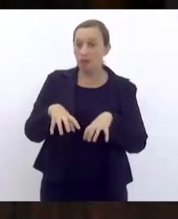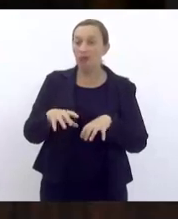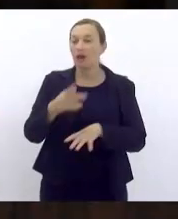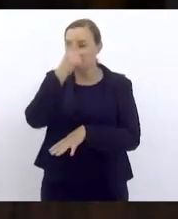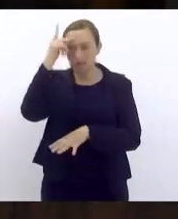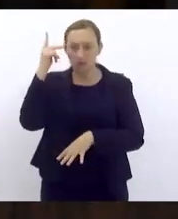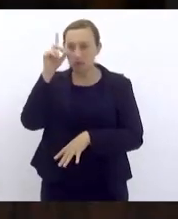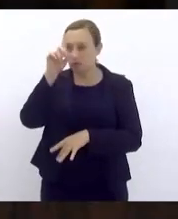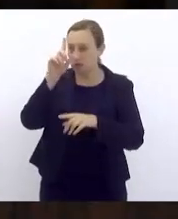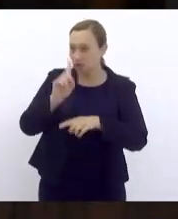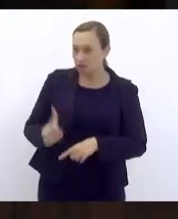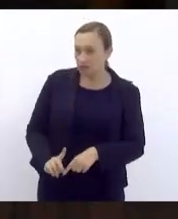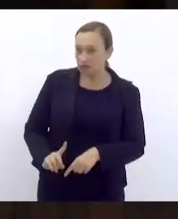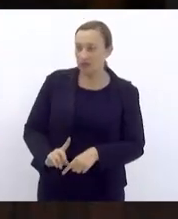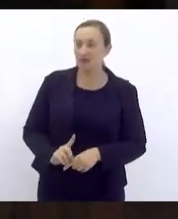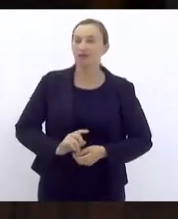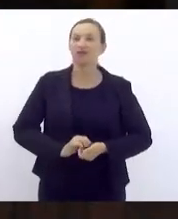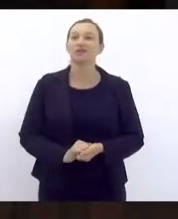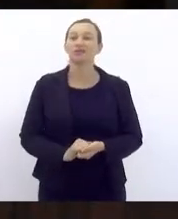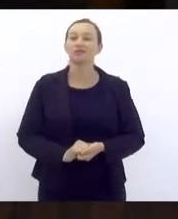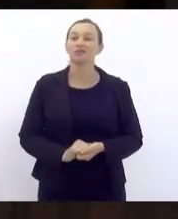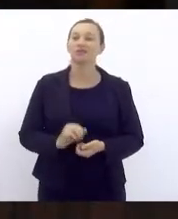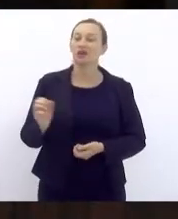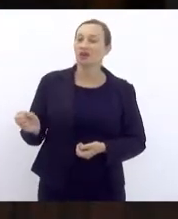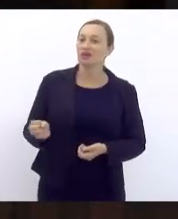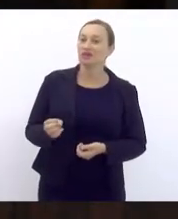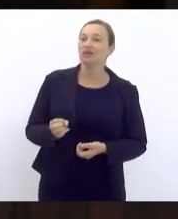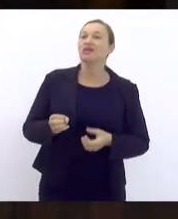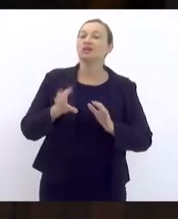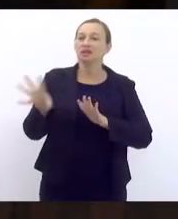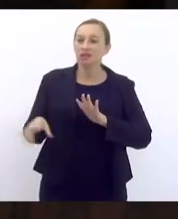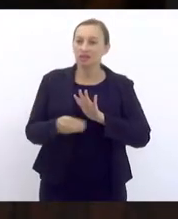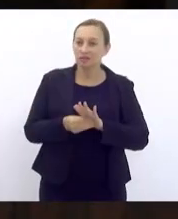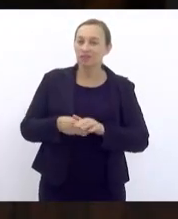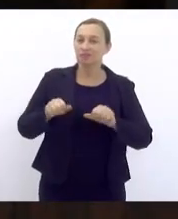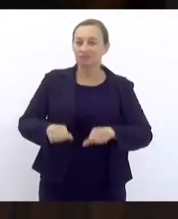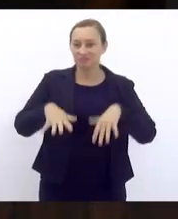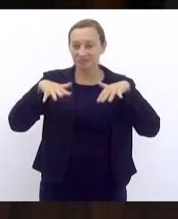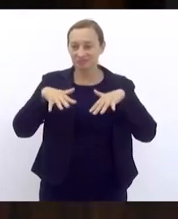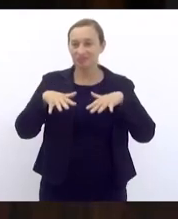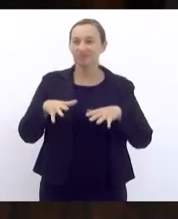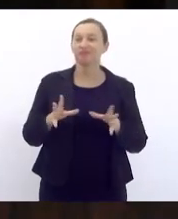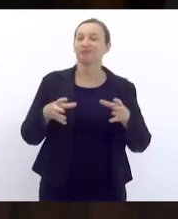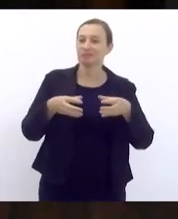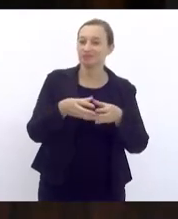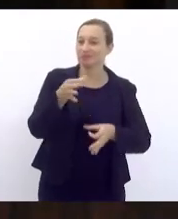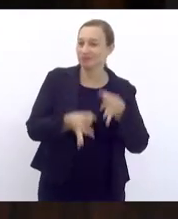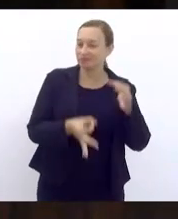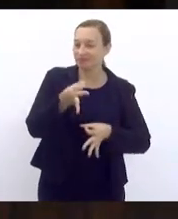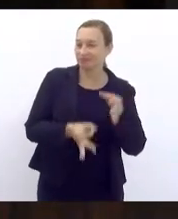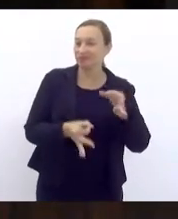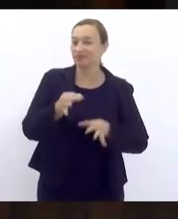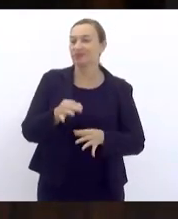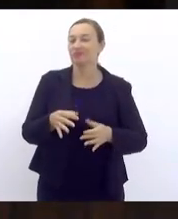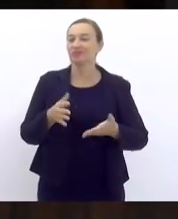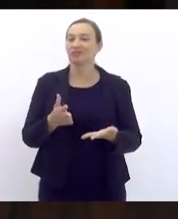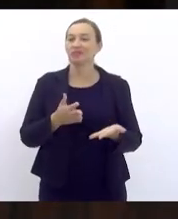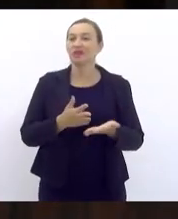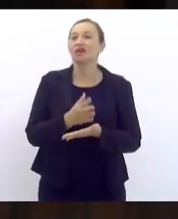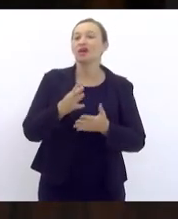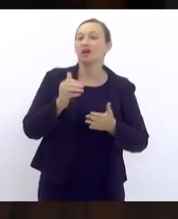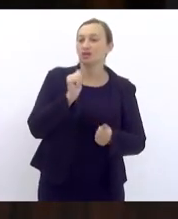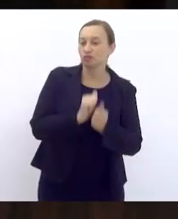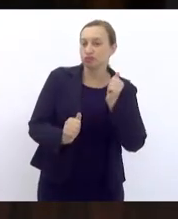pessoa com deficiência favorável. Novos pareceres às emendas de plenário das comissões de Constituição e Justiça favorável, de esporte, lazer